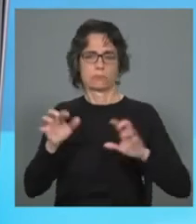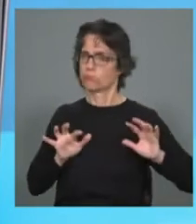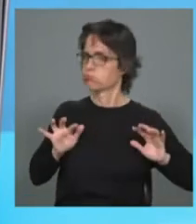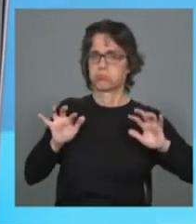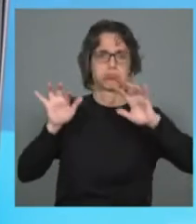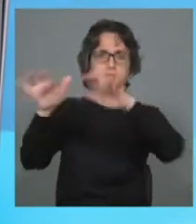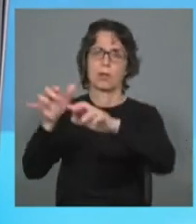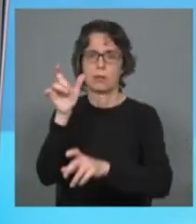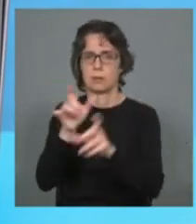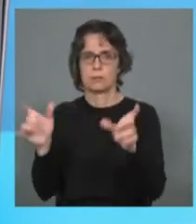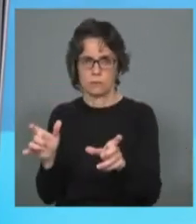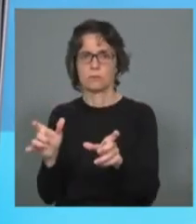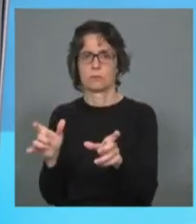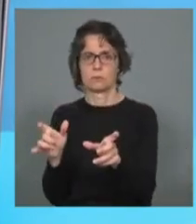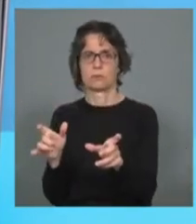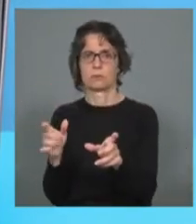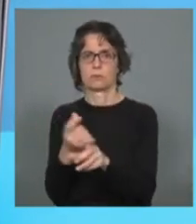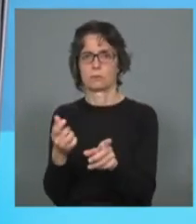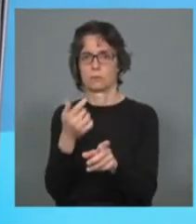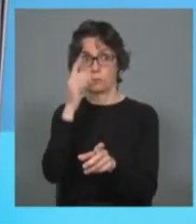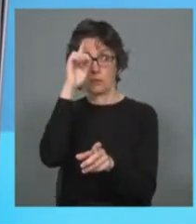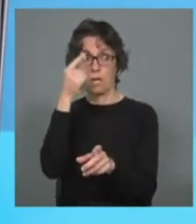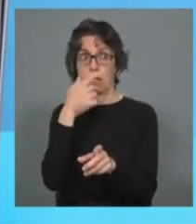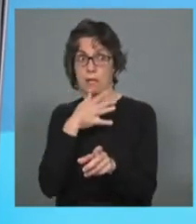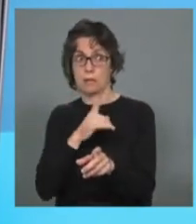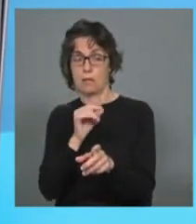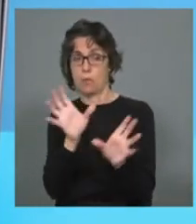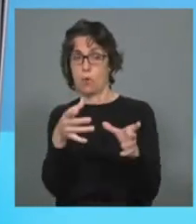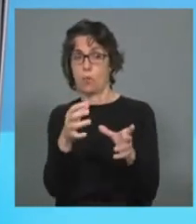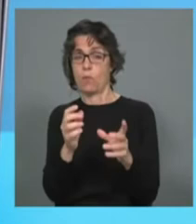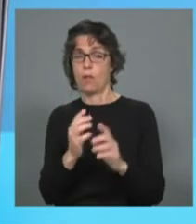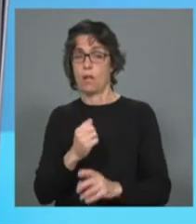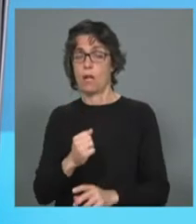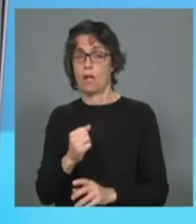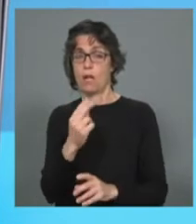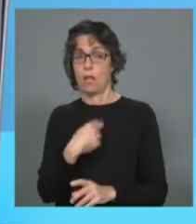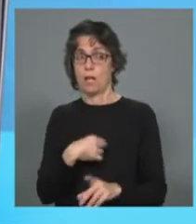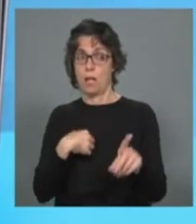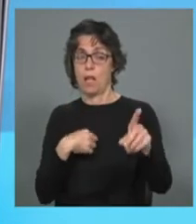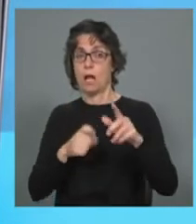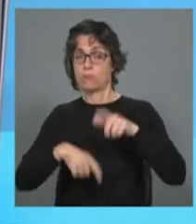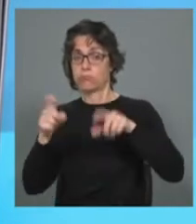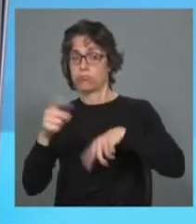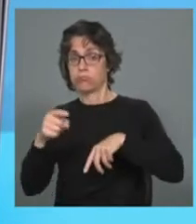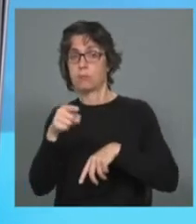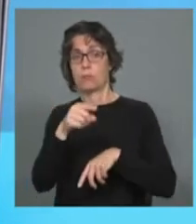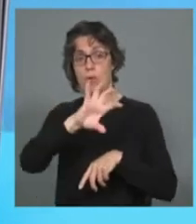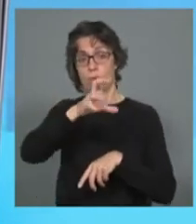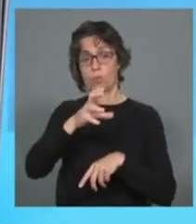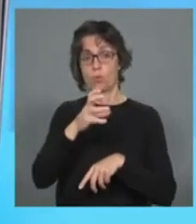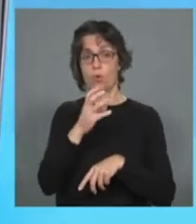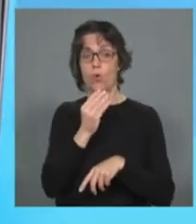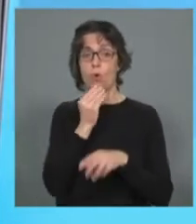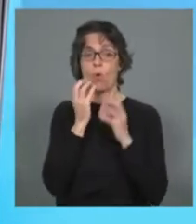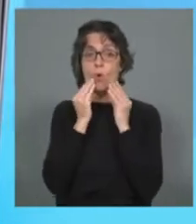pessoas, pelo que soubemos mais da comunidade cristã está a sair, portanto o Líbano também é um exemplo naquela zona